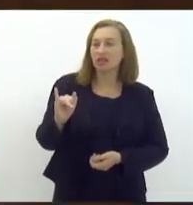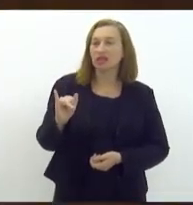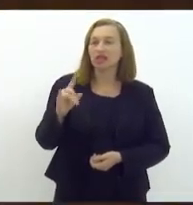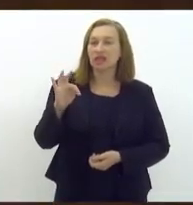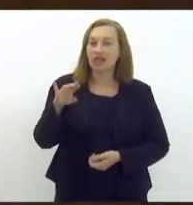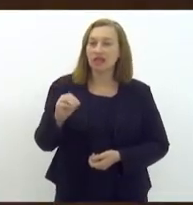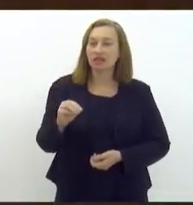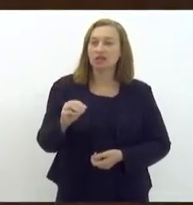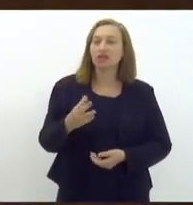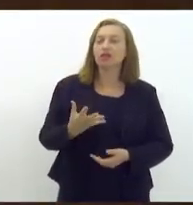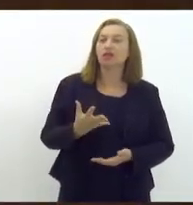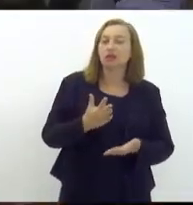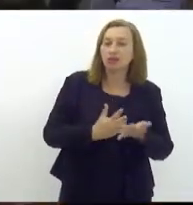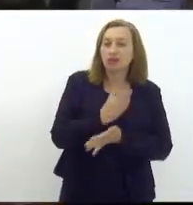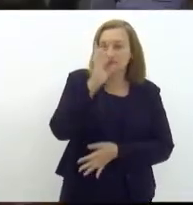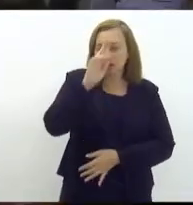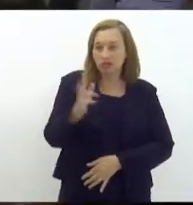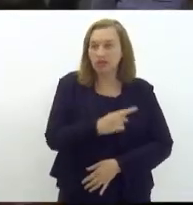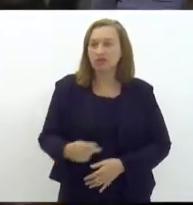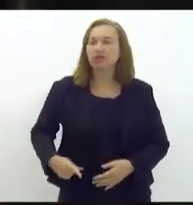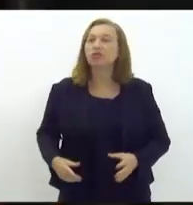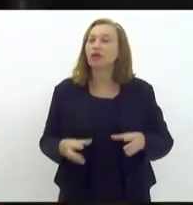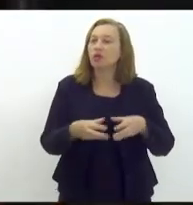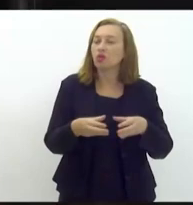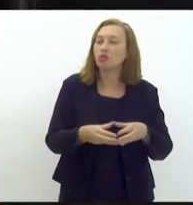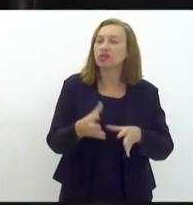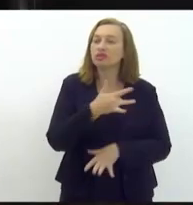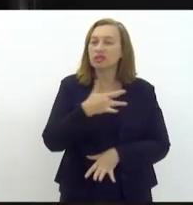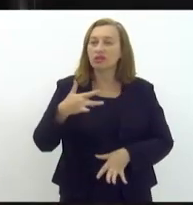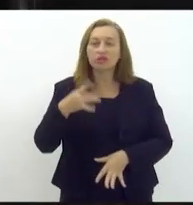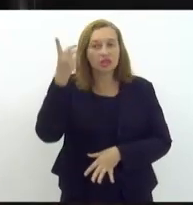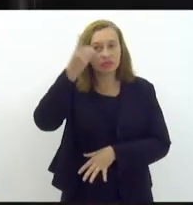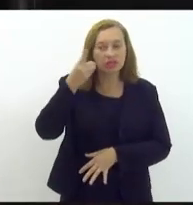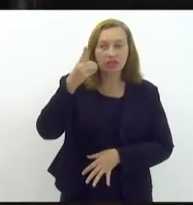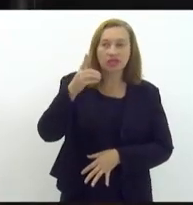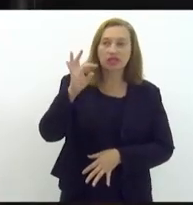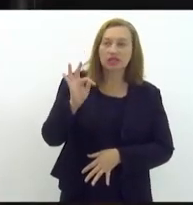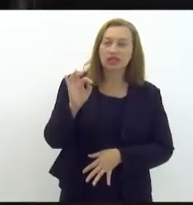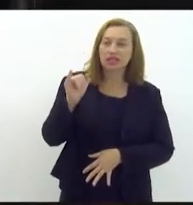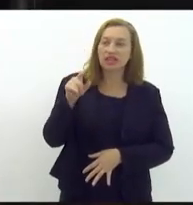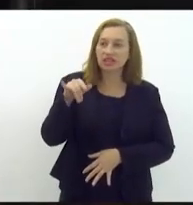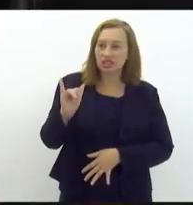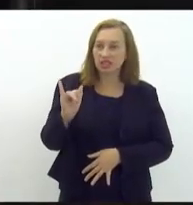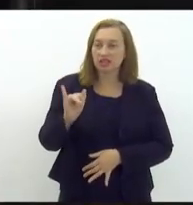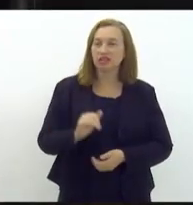Presidente, favorável. Pela Comissão de Saúde, deputado Tandie Vieira.